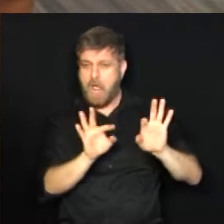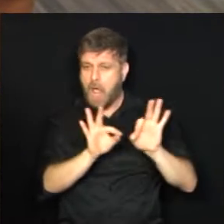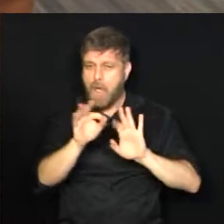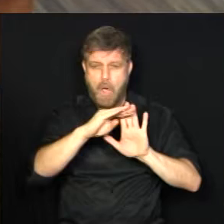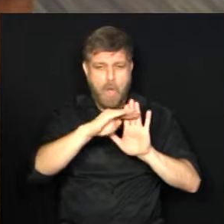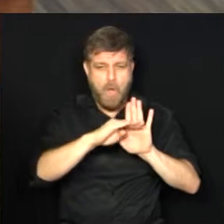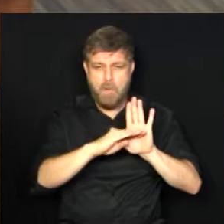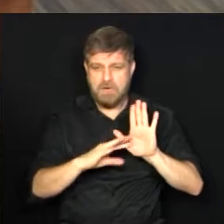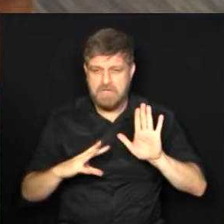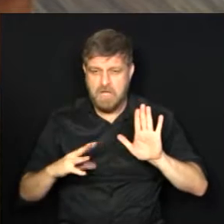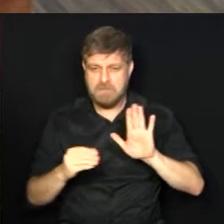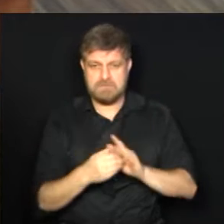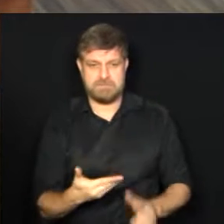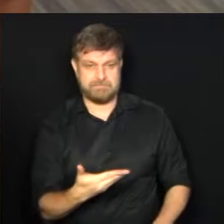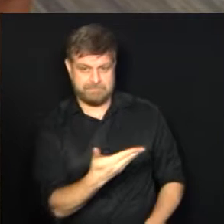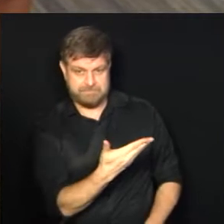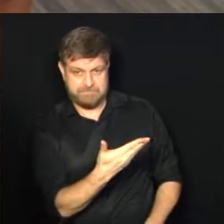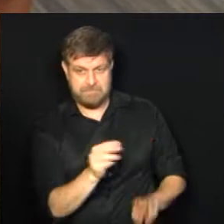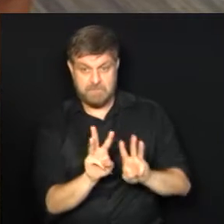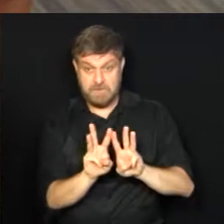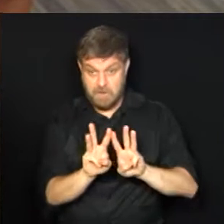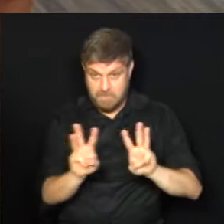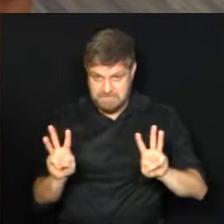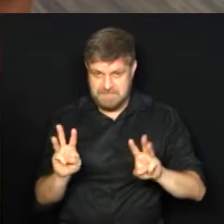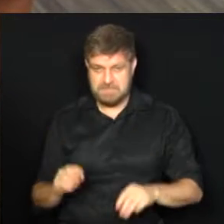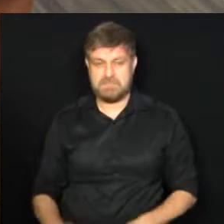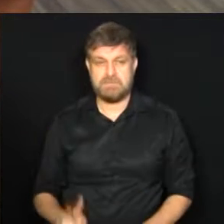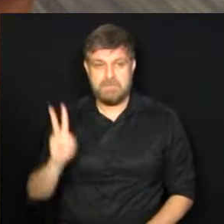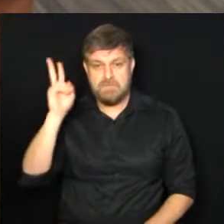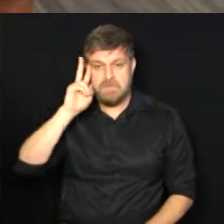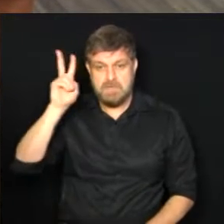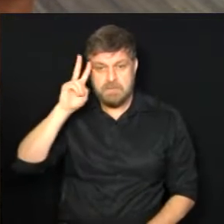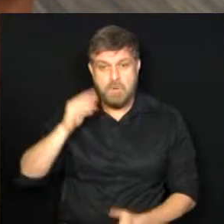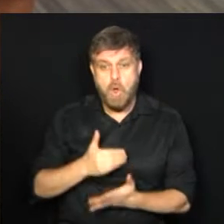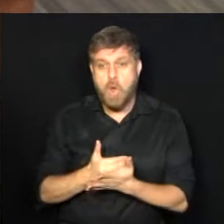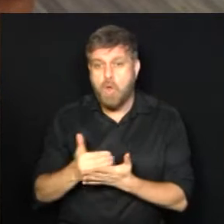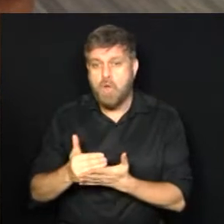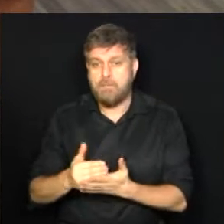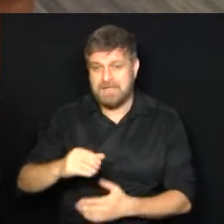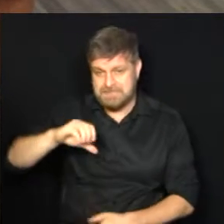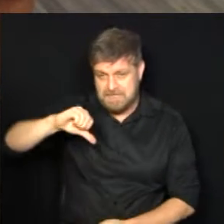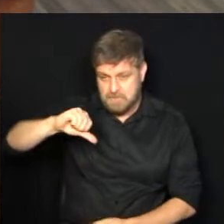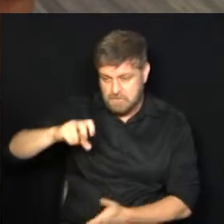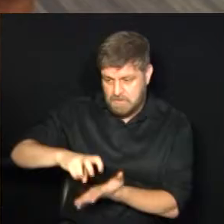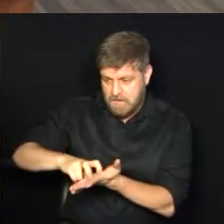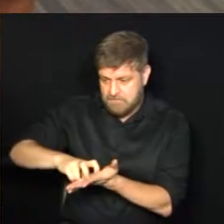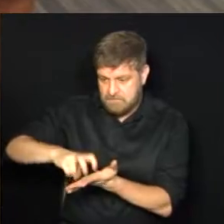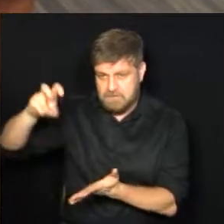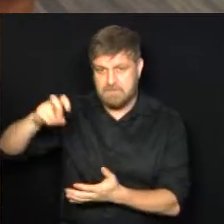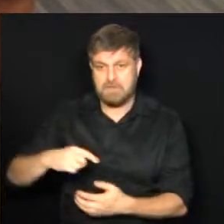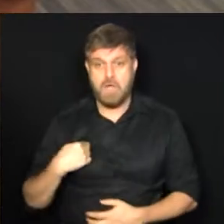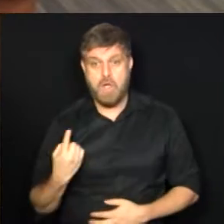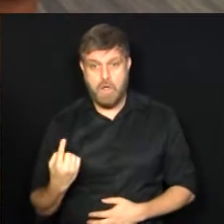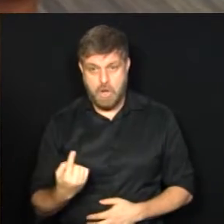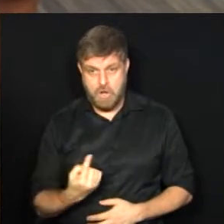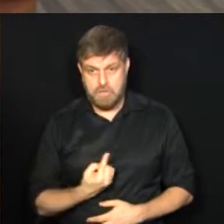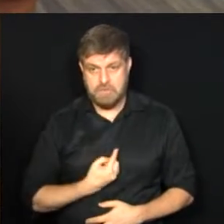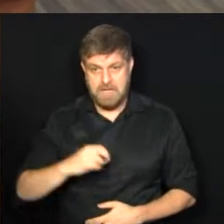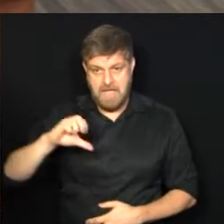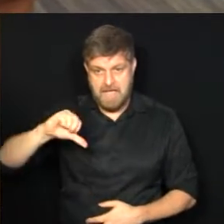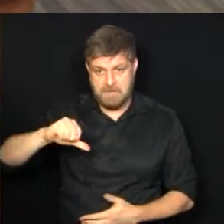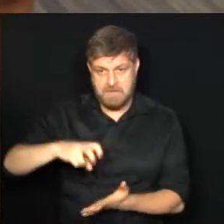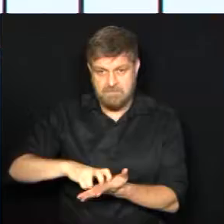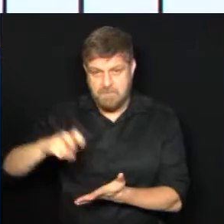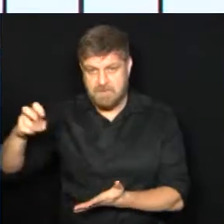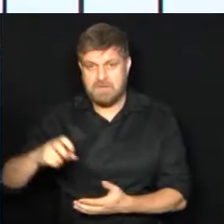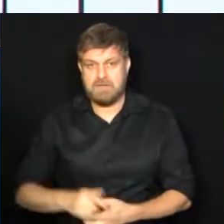discutidos e votados amanhã. Lembrando que o horário da transmissão é a partir das 9 horas. Isso, nós abrimos às 9 horas com